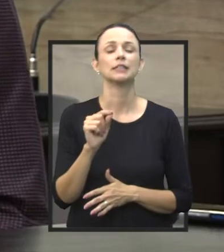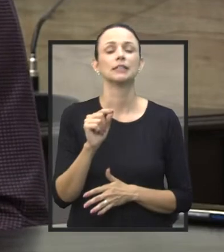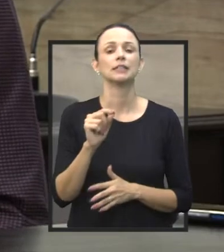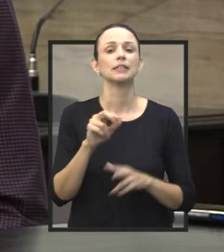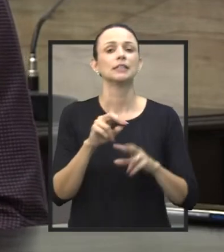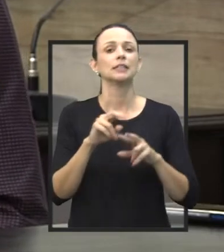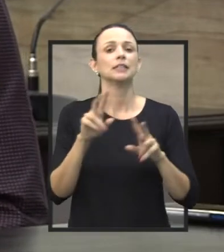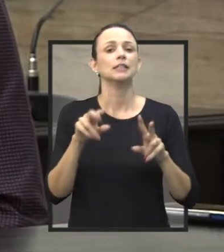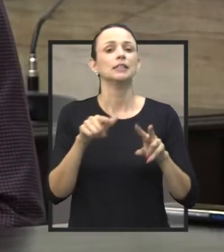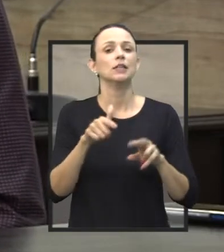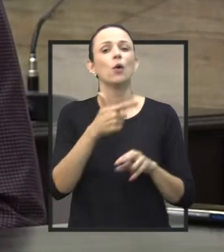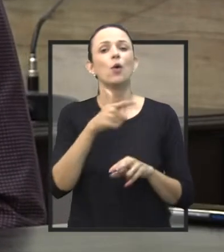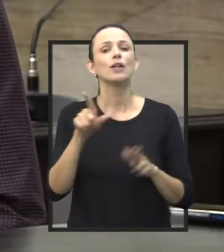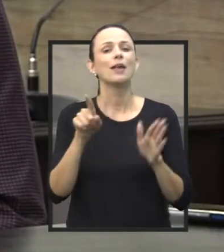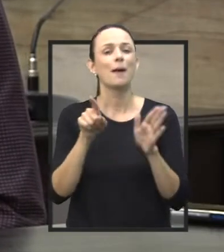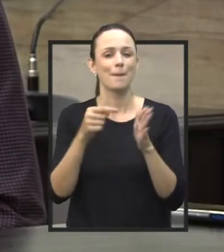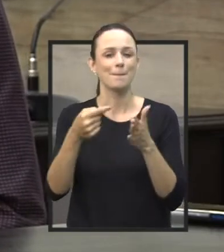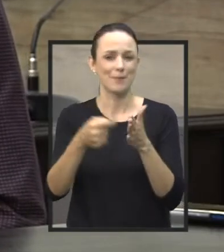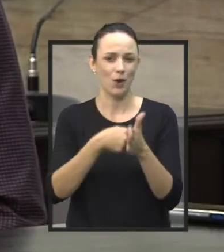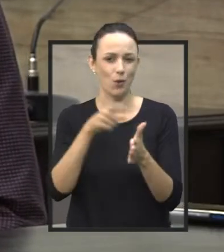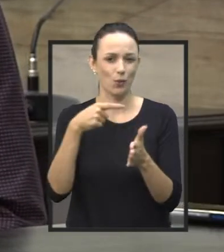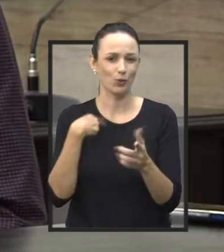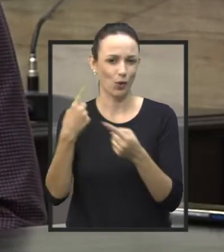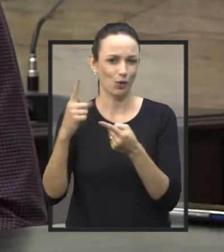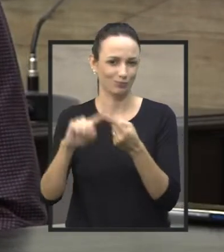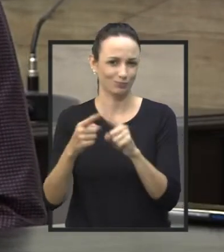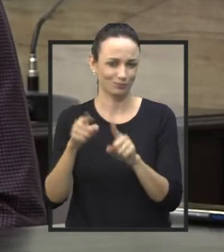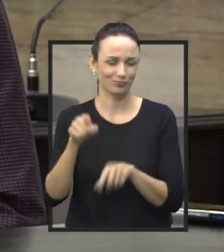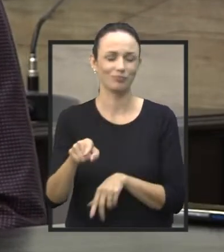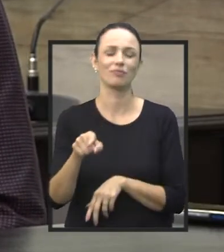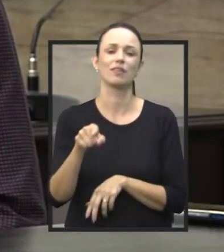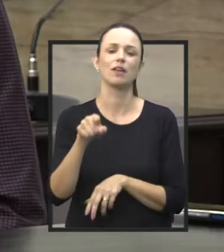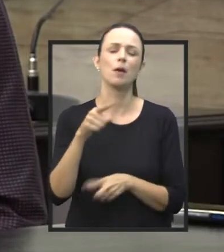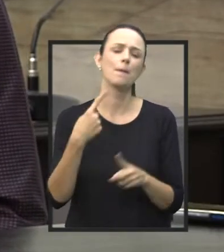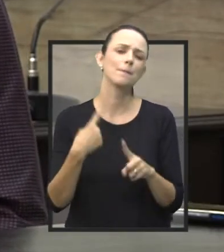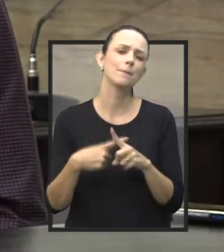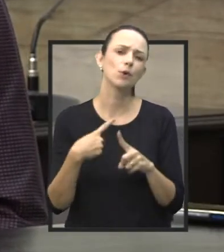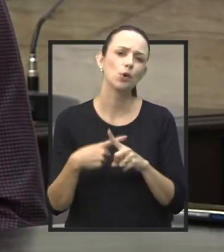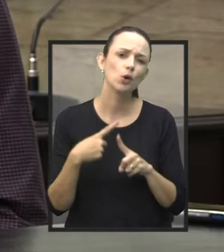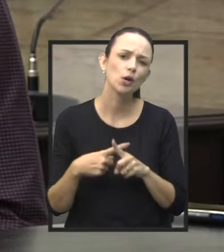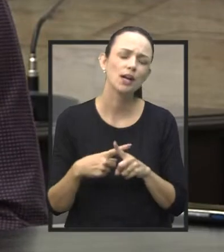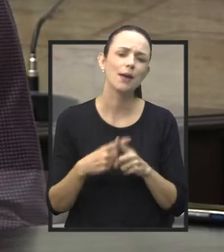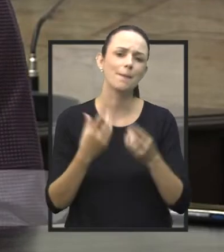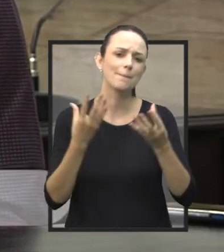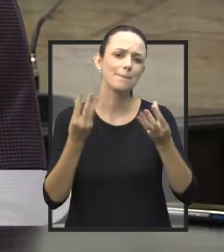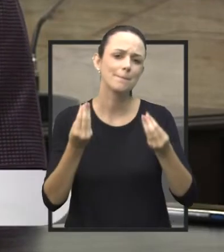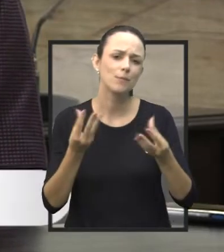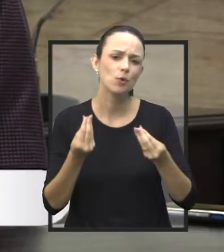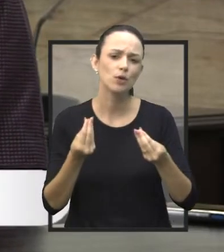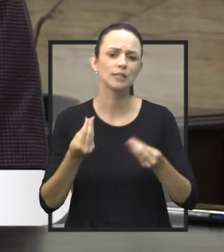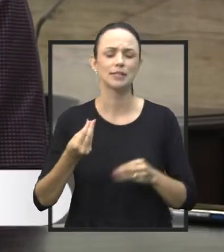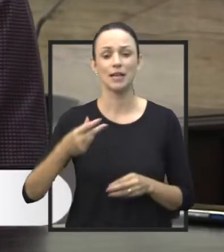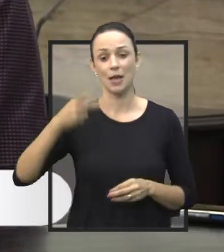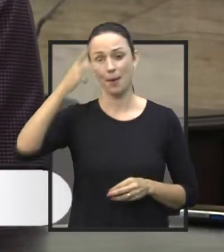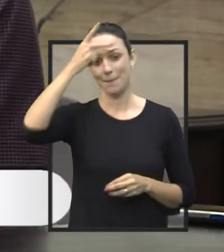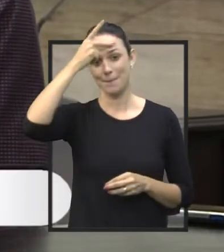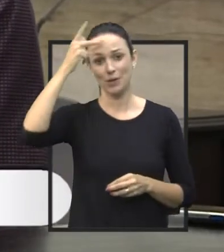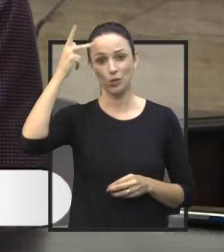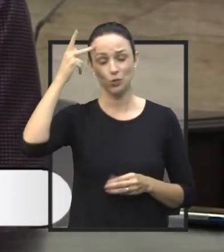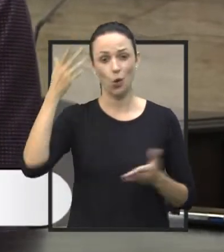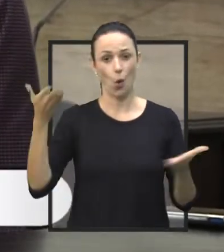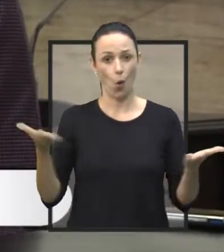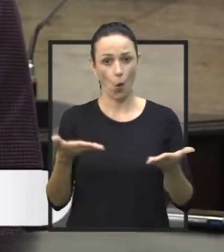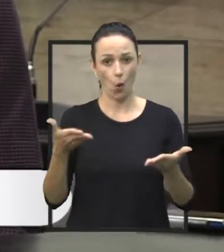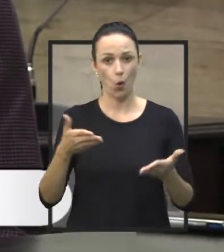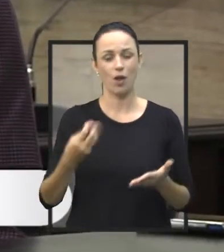numa próxima pergunta que nós estávamos combinando, você estava fazendo, por que é que muitas das pessoas que estão hoje em situação